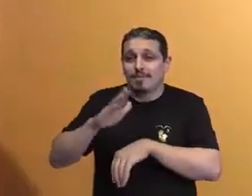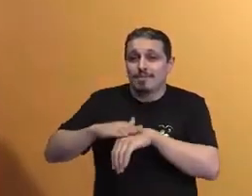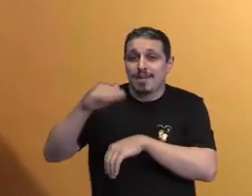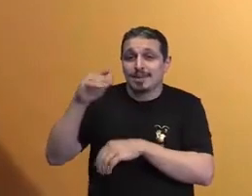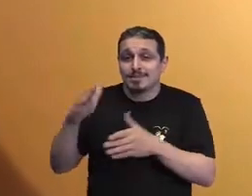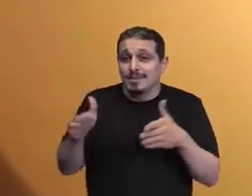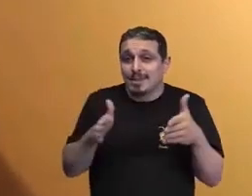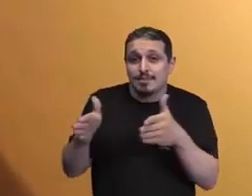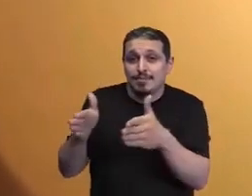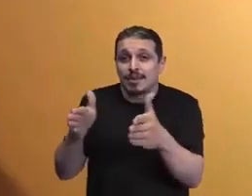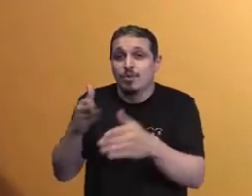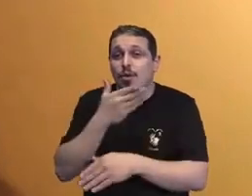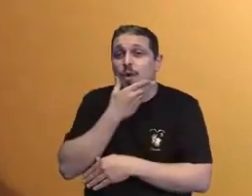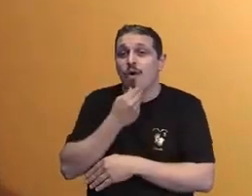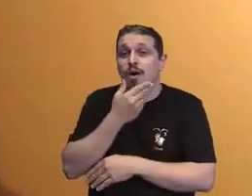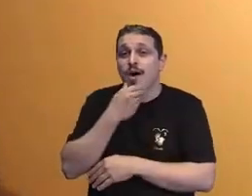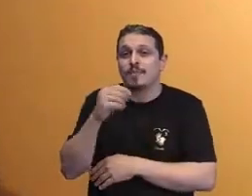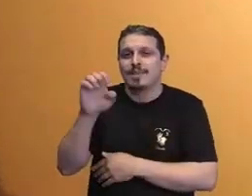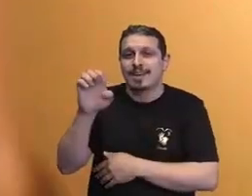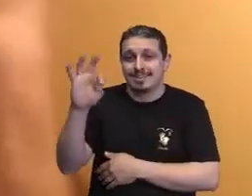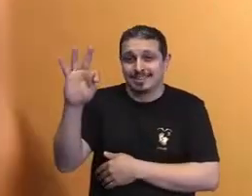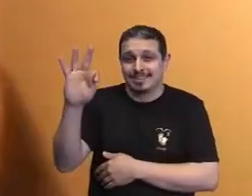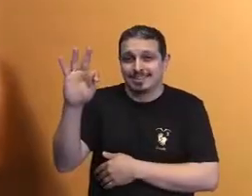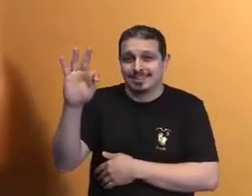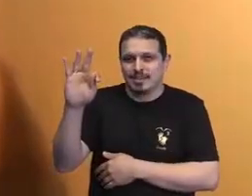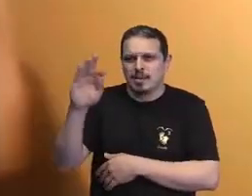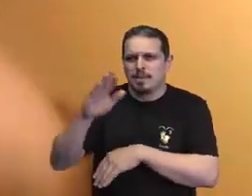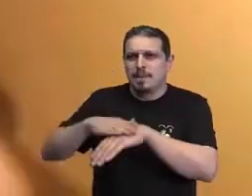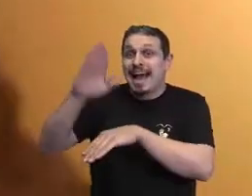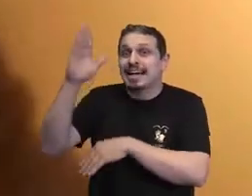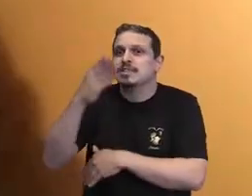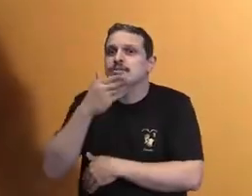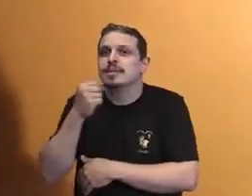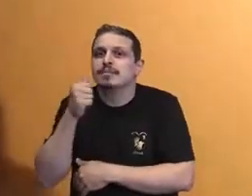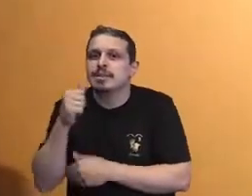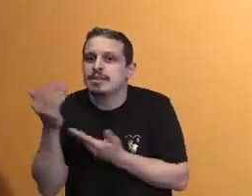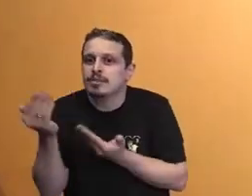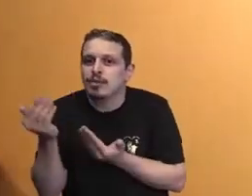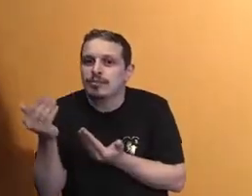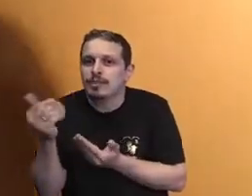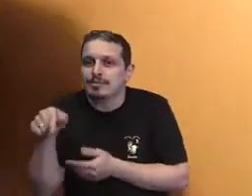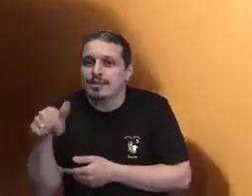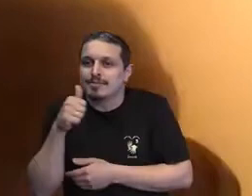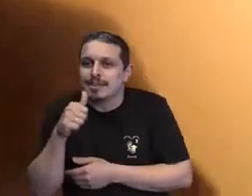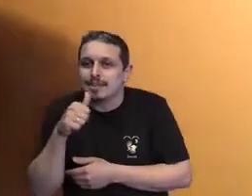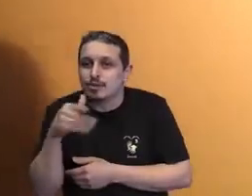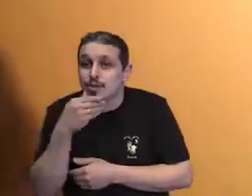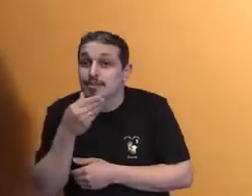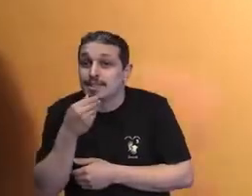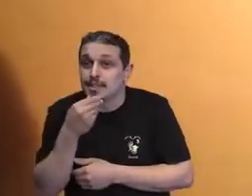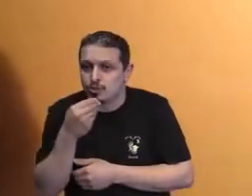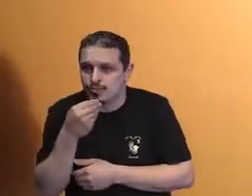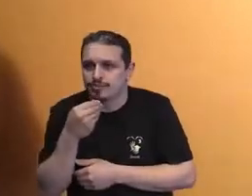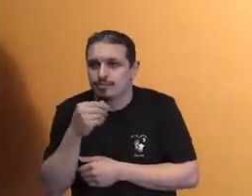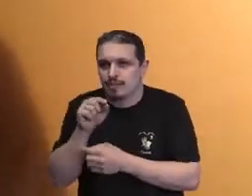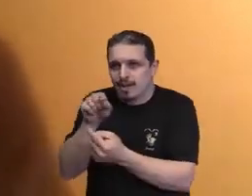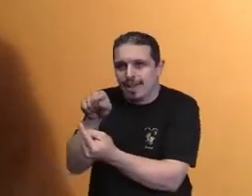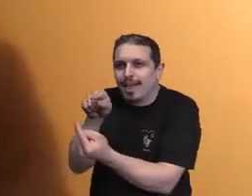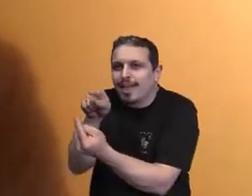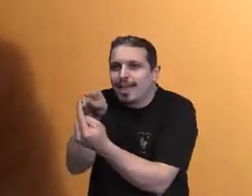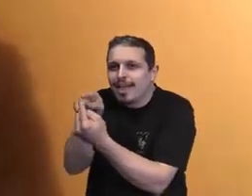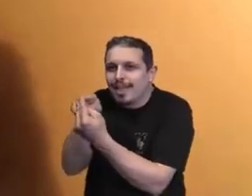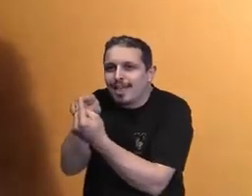e o menino encostam o dedo e eles acendem. Naquela hora, no cinema, na TV, no streaming,